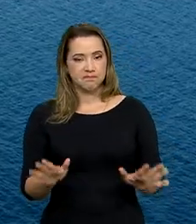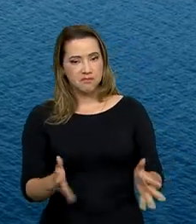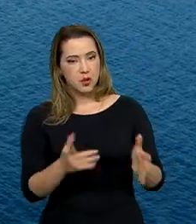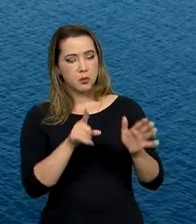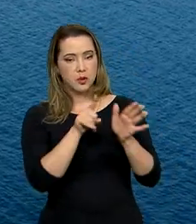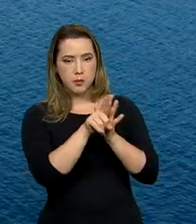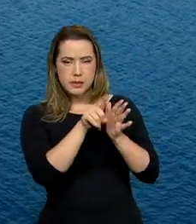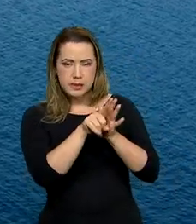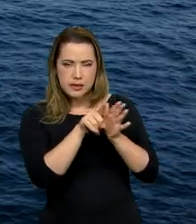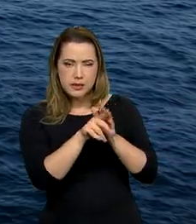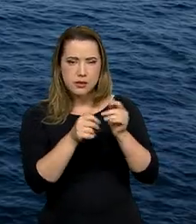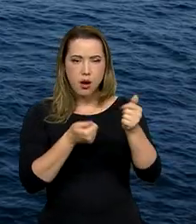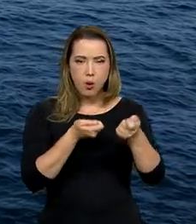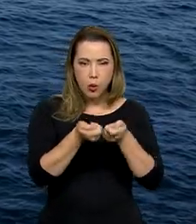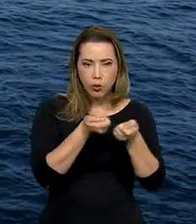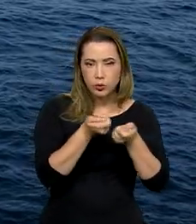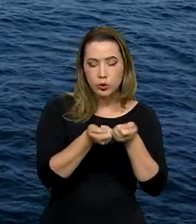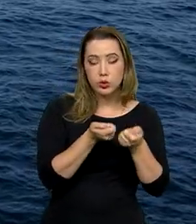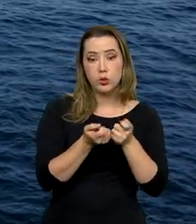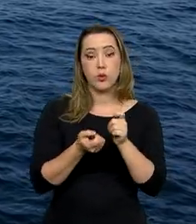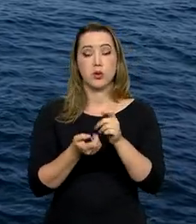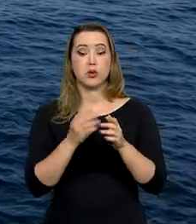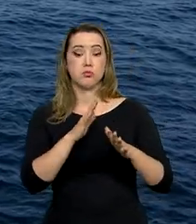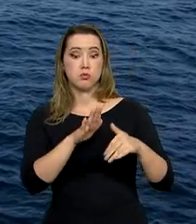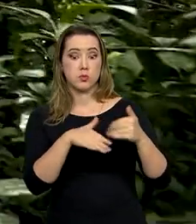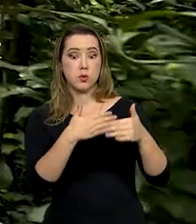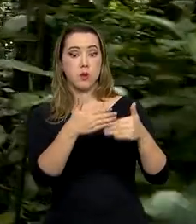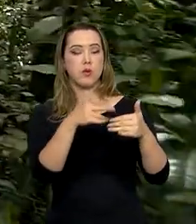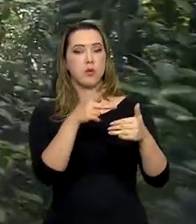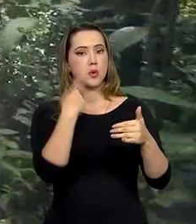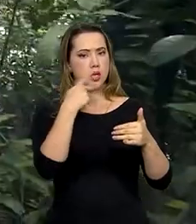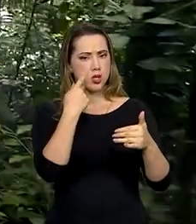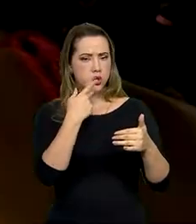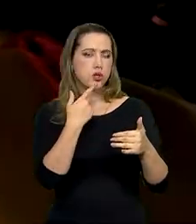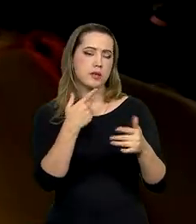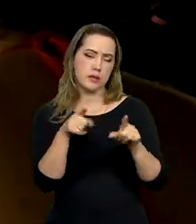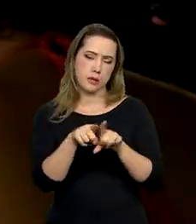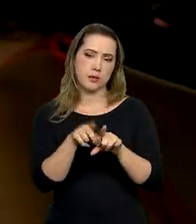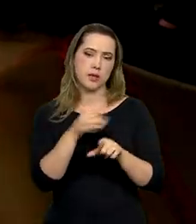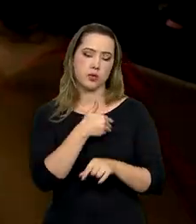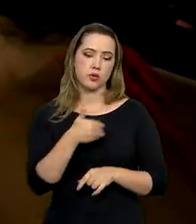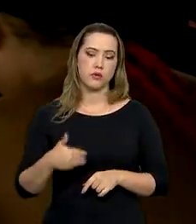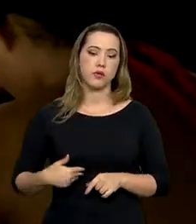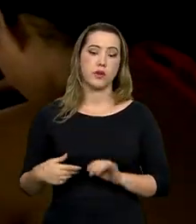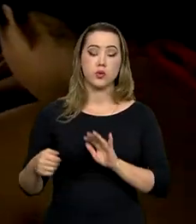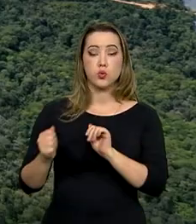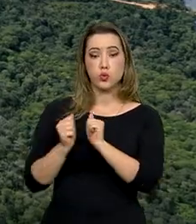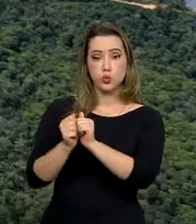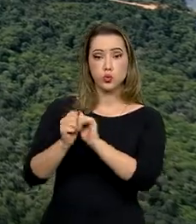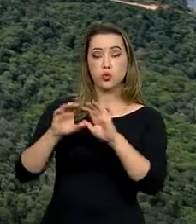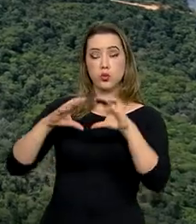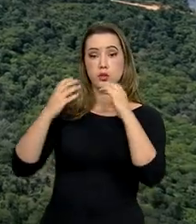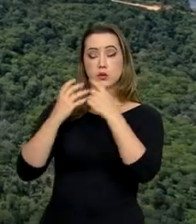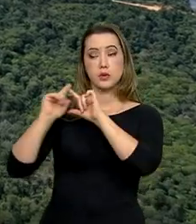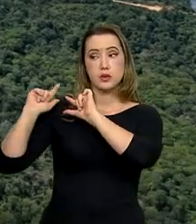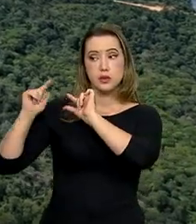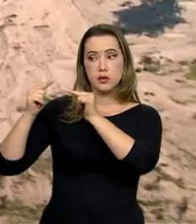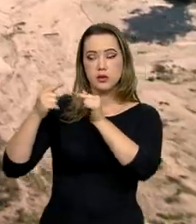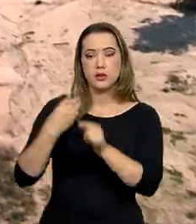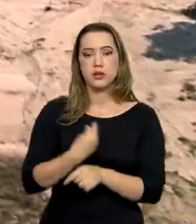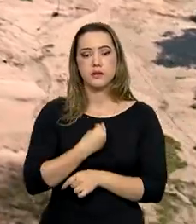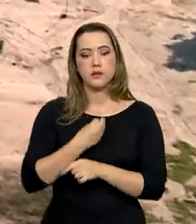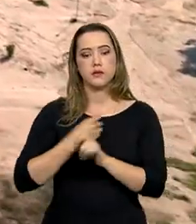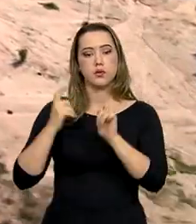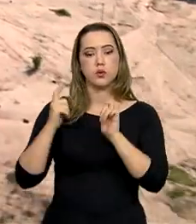e monitoramento, desenvolve políticas públicas em conjunto com as comunidades tradicionais que vivem no interior